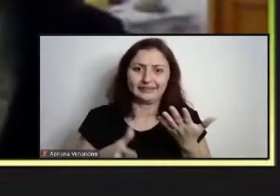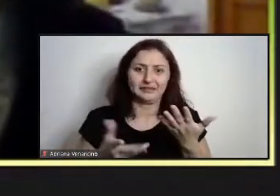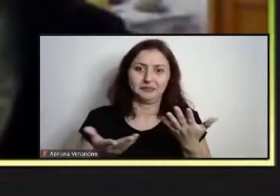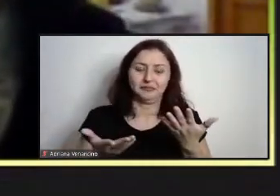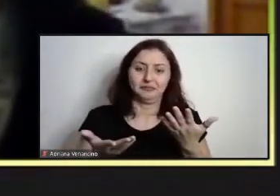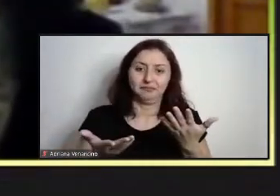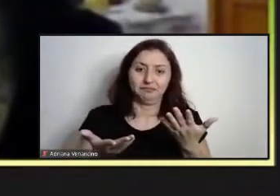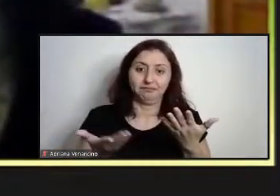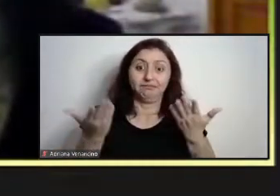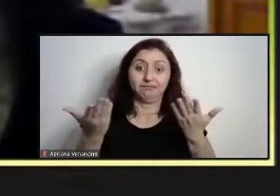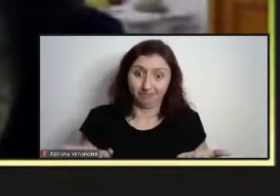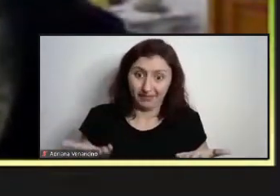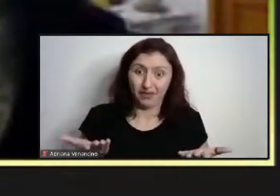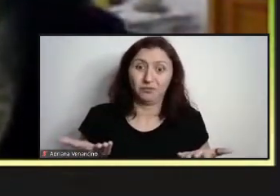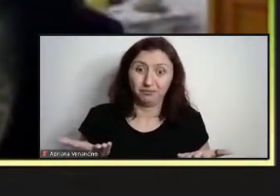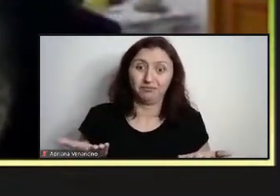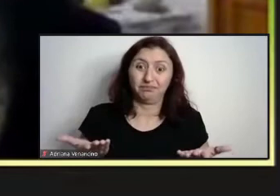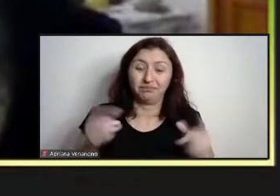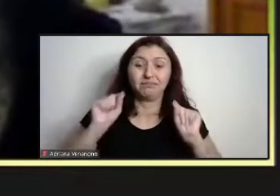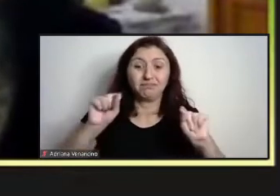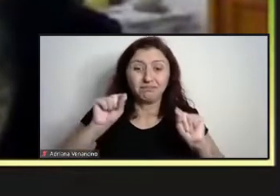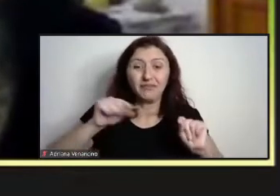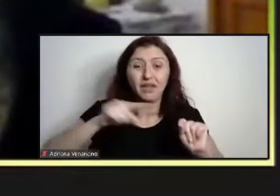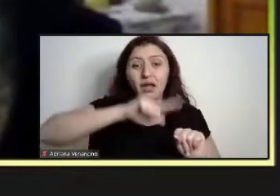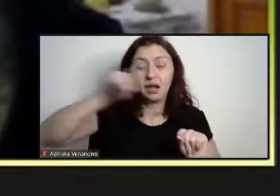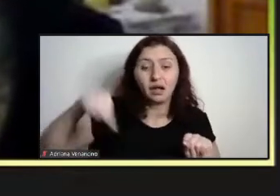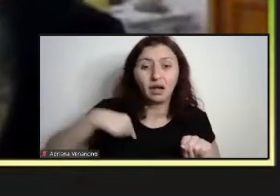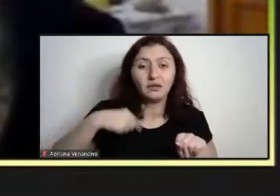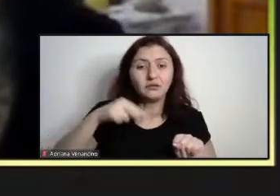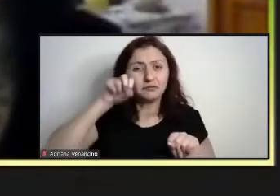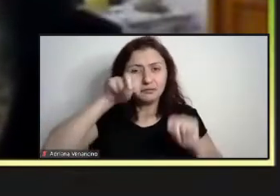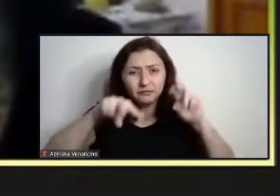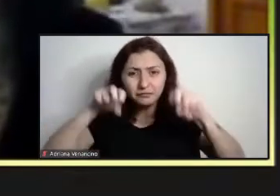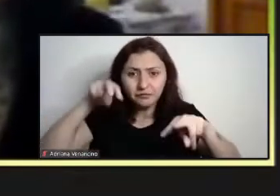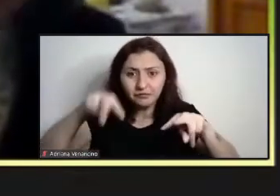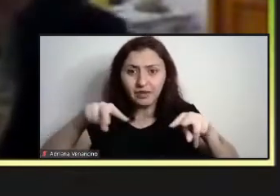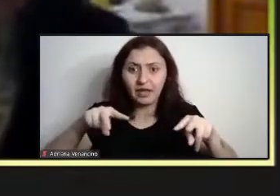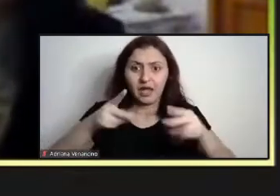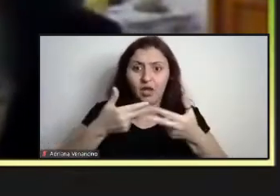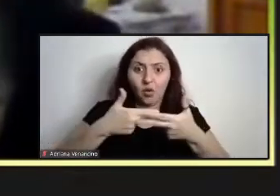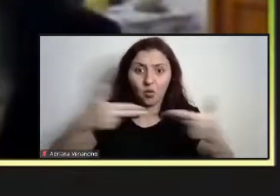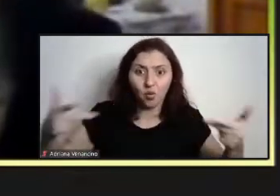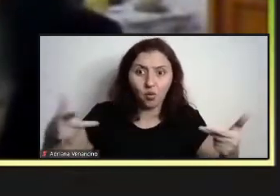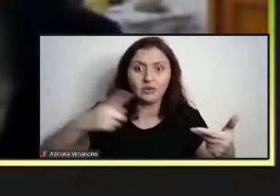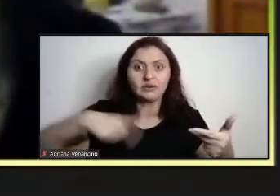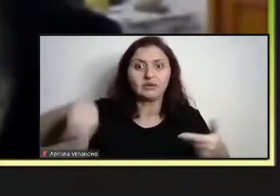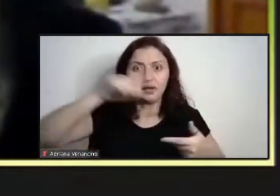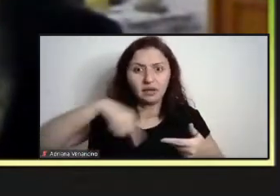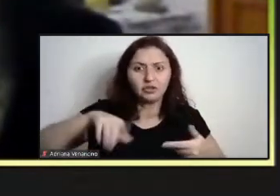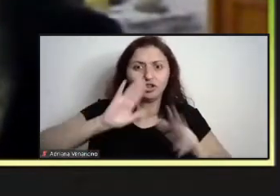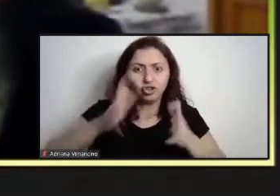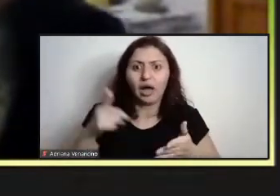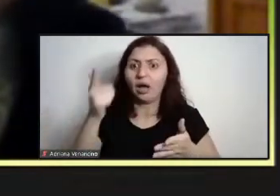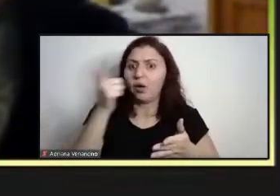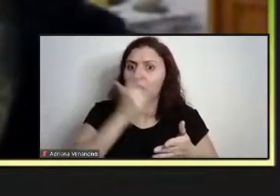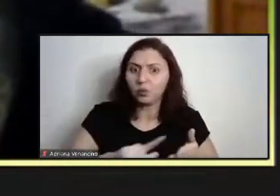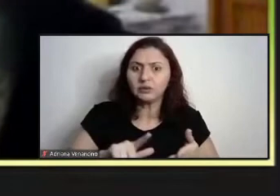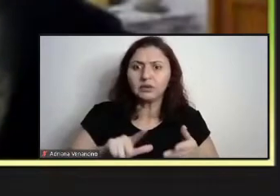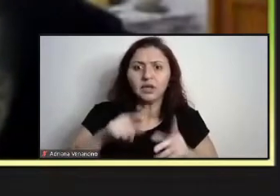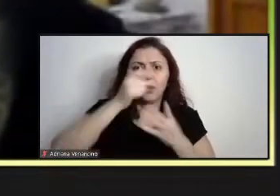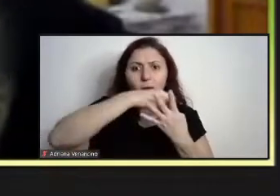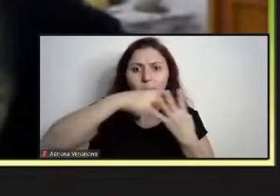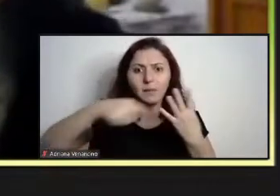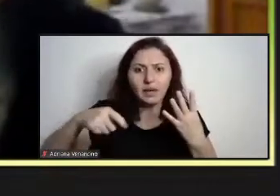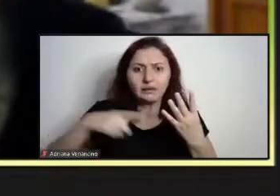Então, evidentemente que muito das coisas que a gente foi, vamos dizer, construindo e consolidando nesses últimos meses